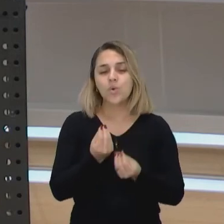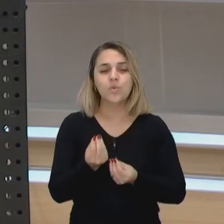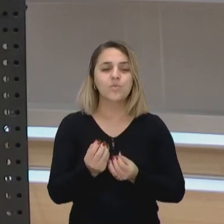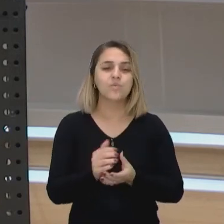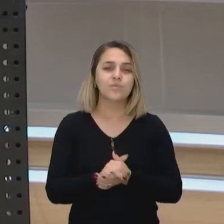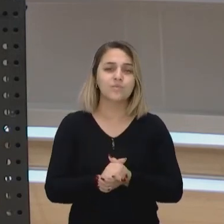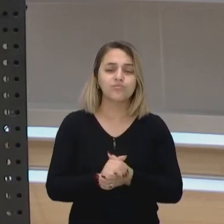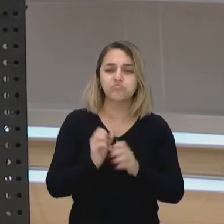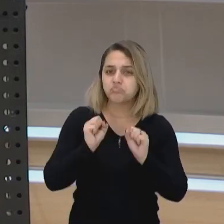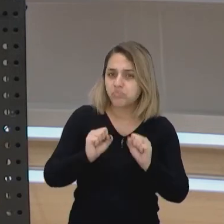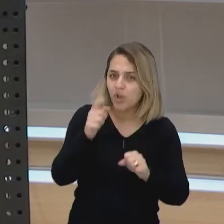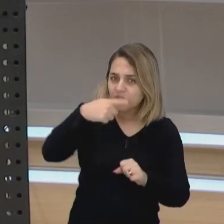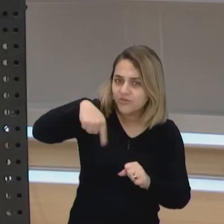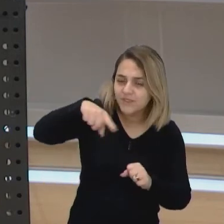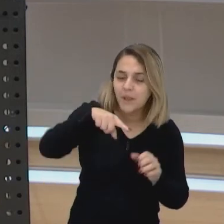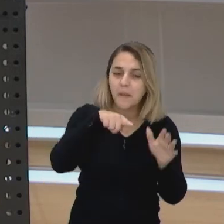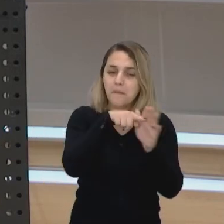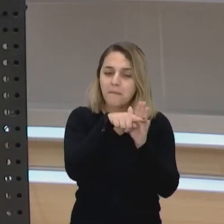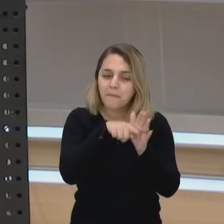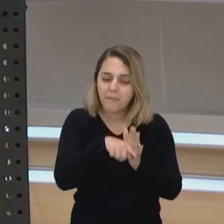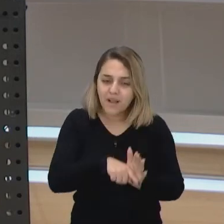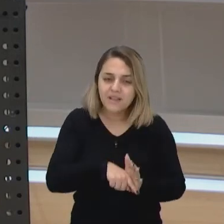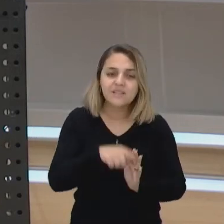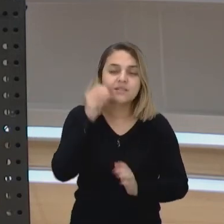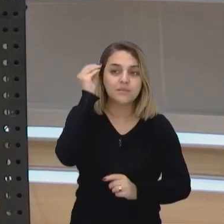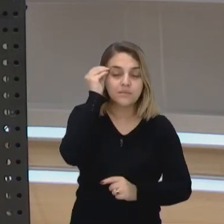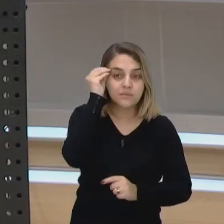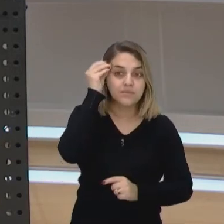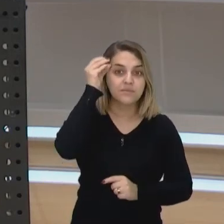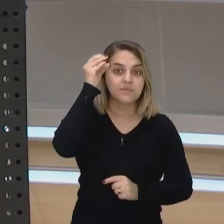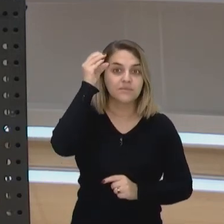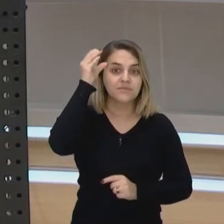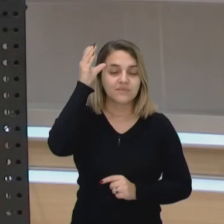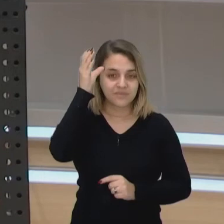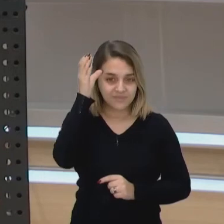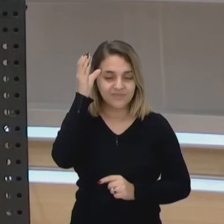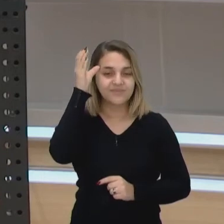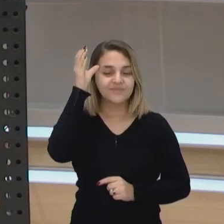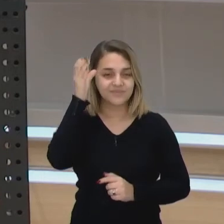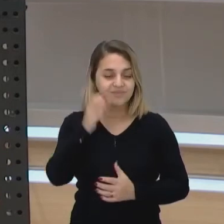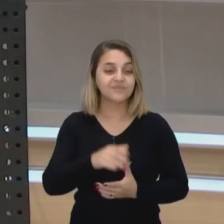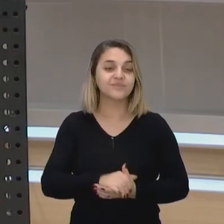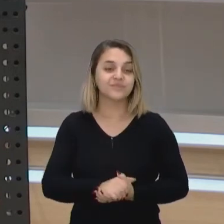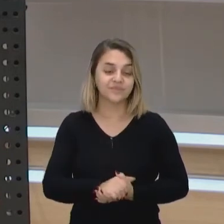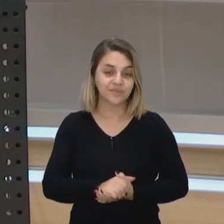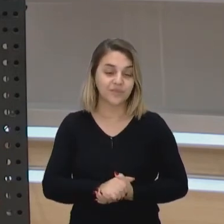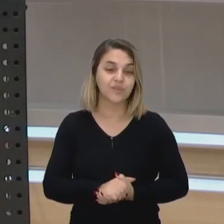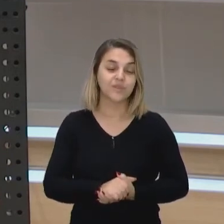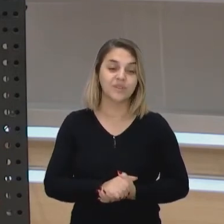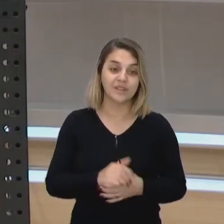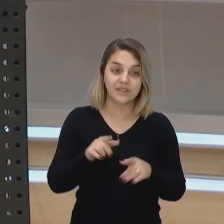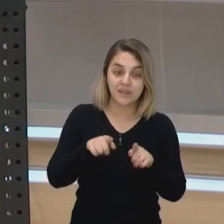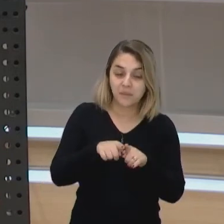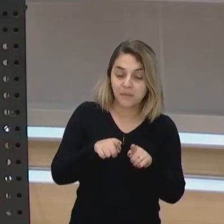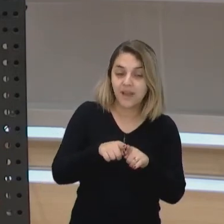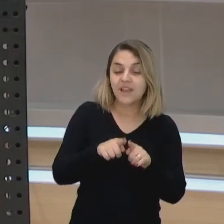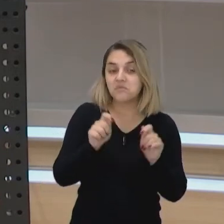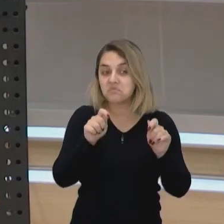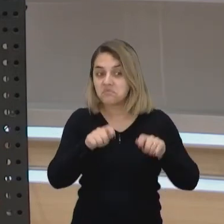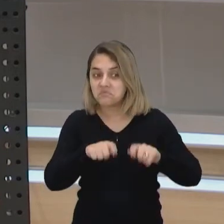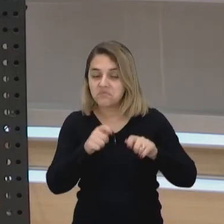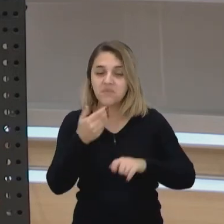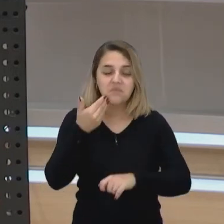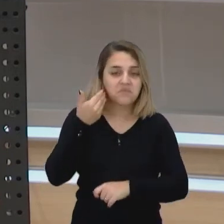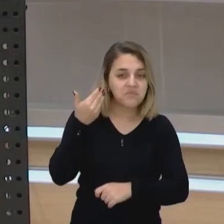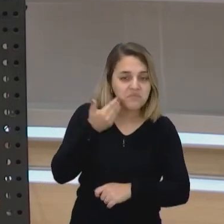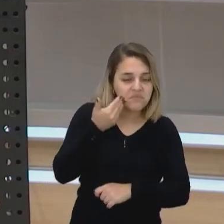dizer assim pesquisando né aumentando o conhecimento aumentando de que forma que vocês podem estar